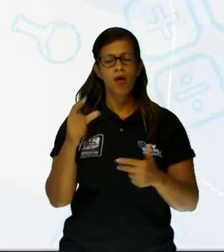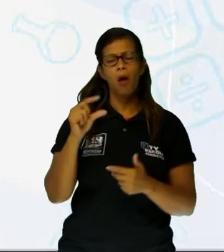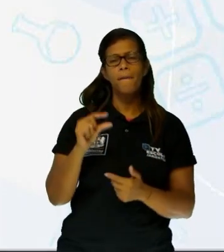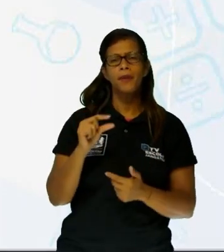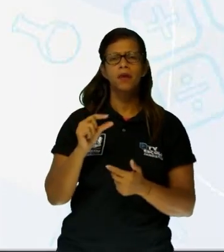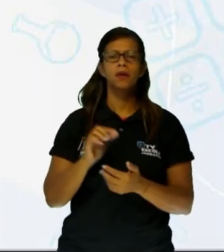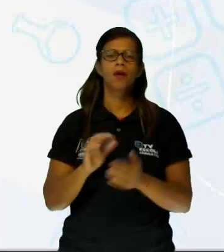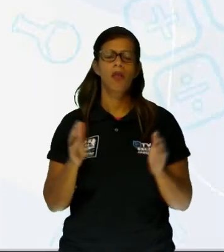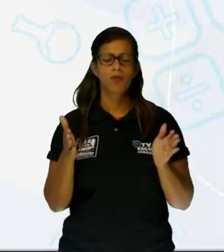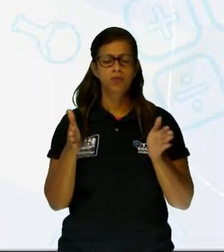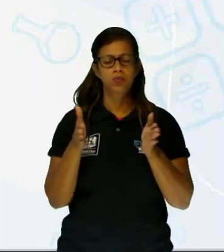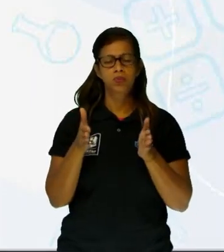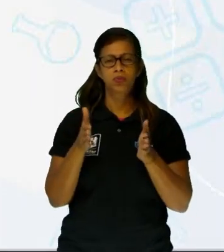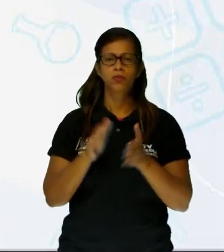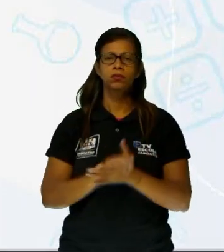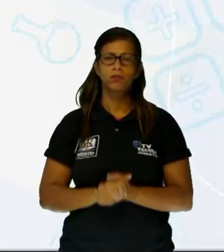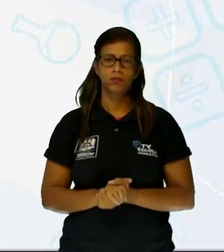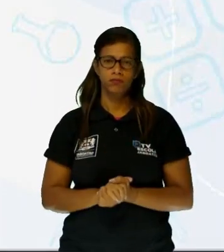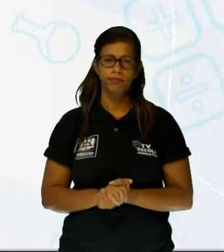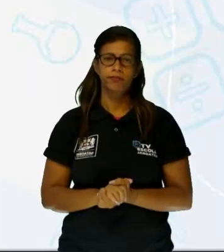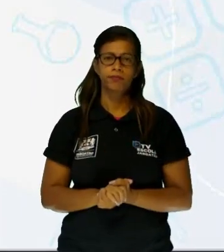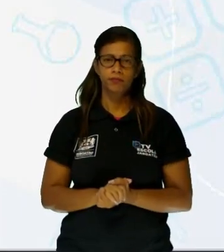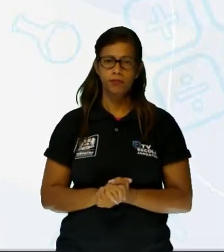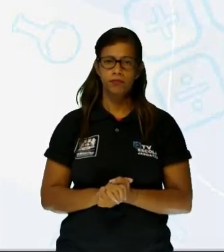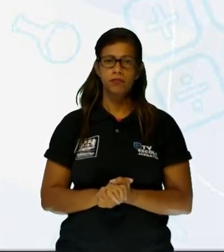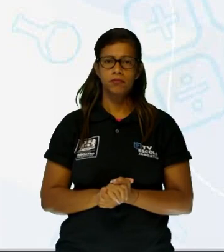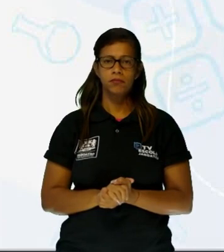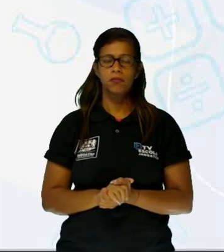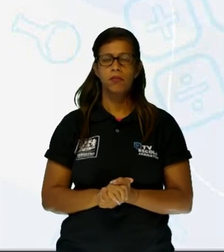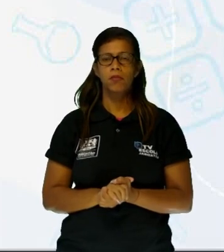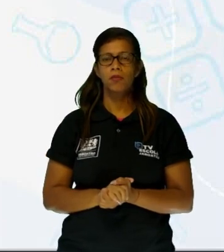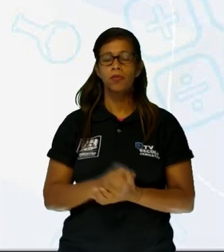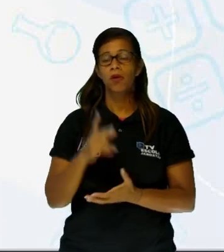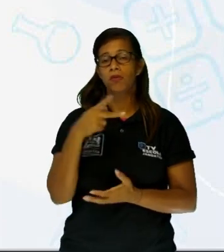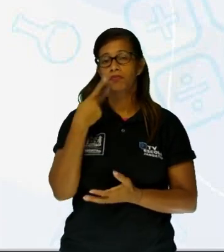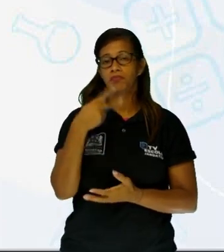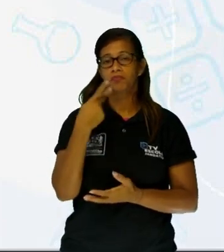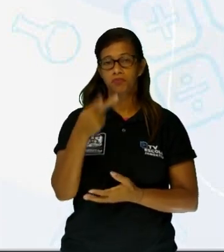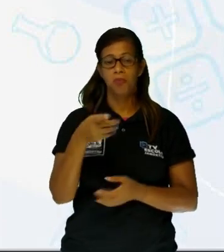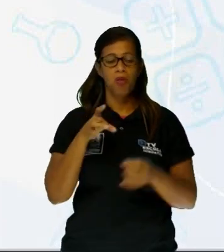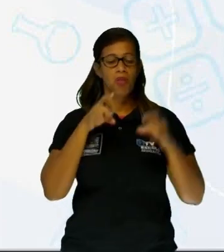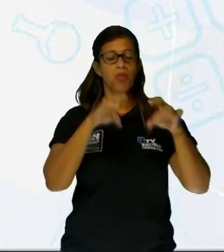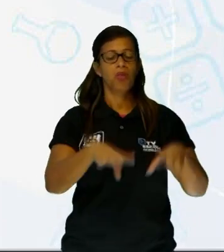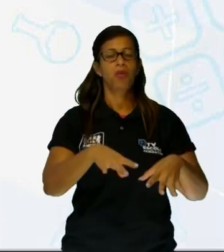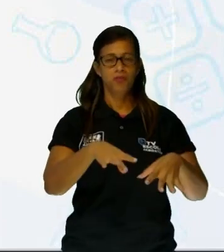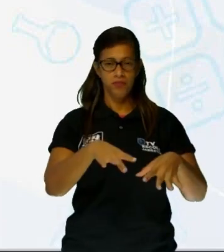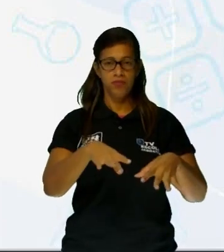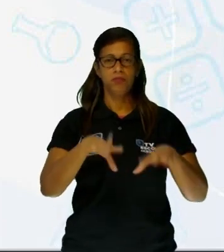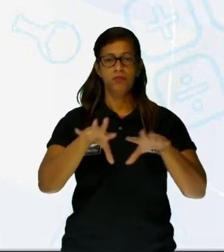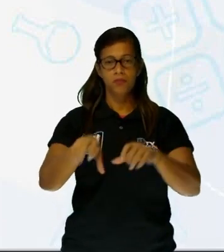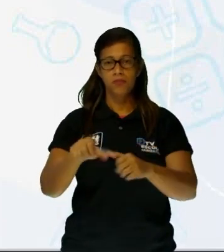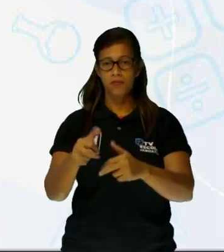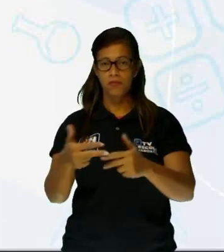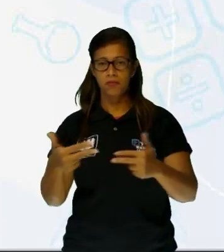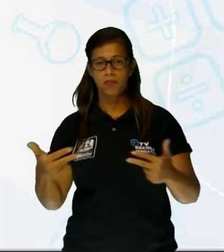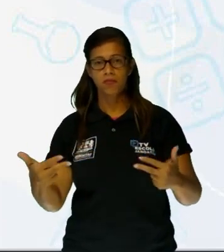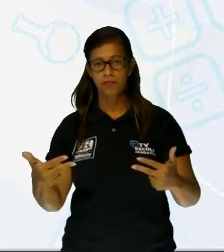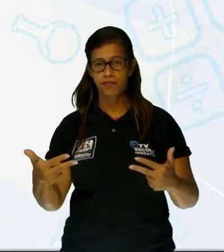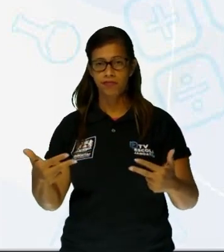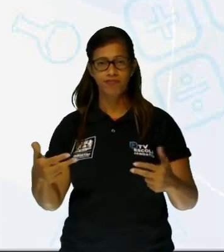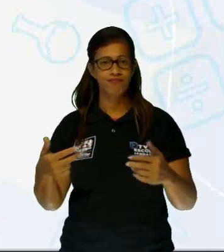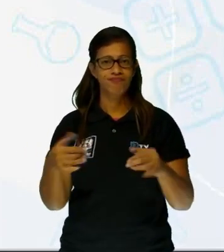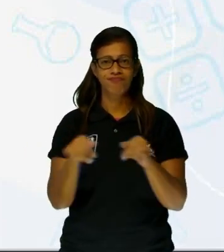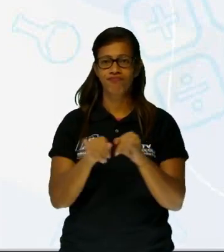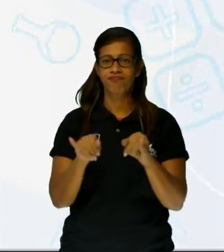Os motivos alegados para o abandono de animais são de estarrecer. São banais e sem sentido. Essa estatística é